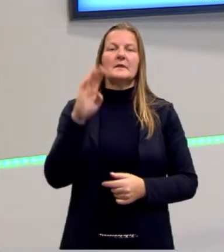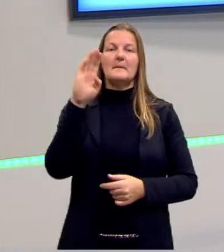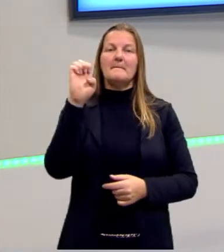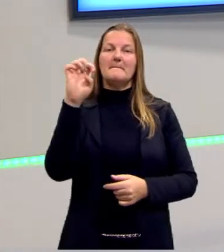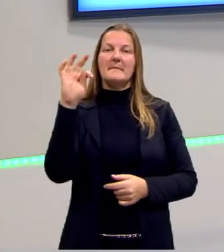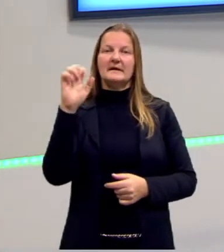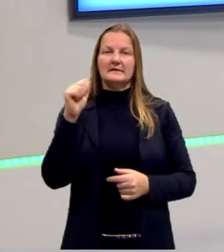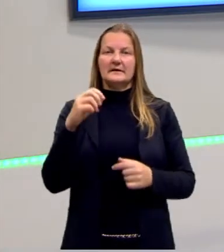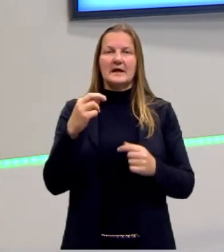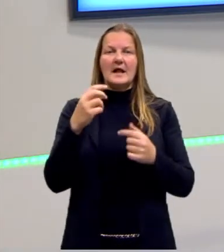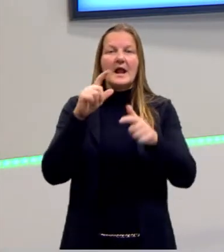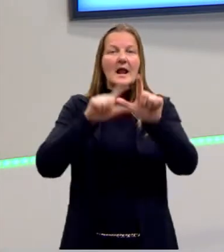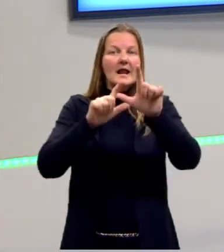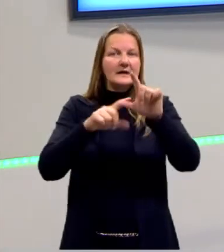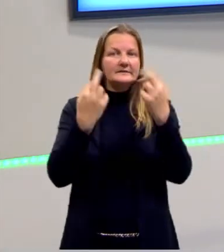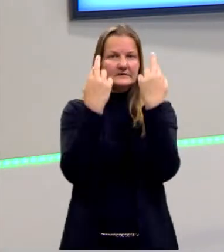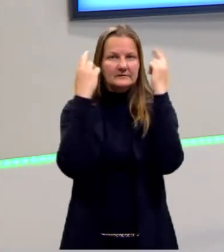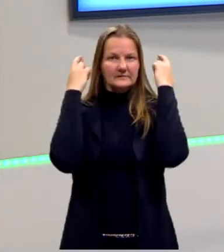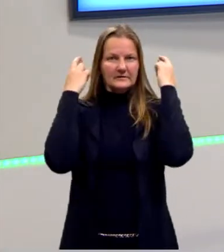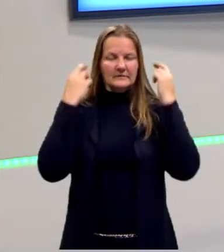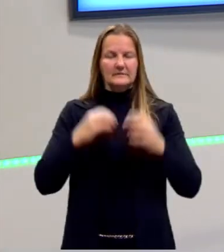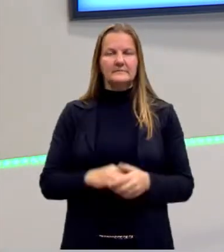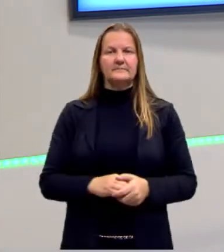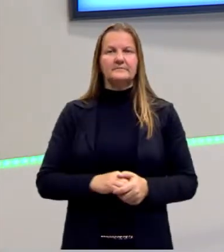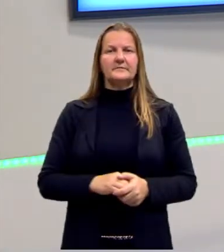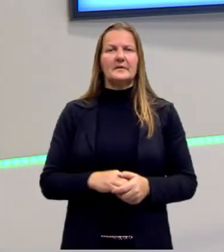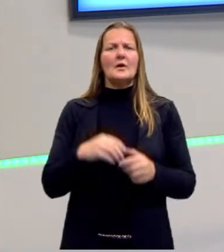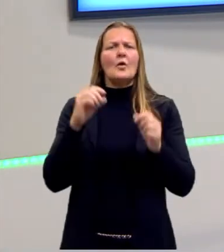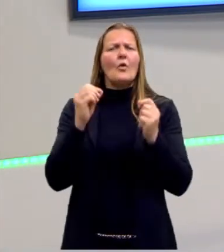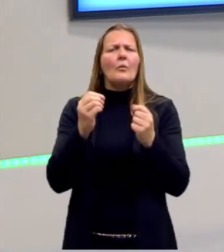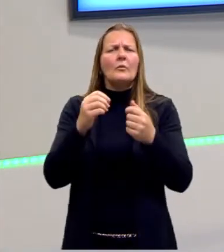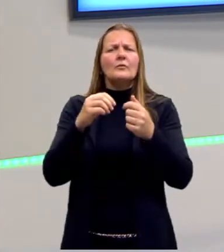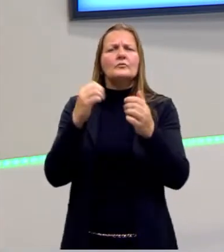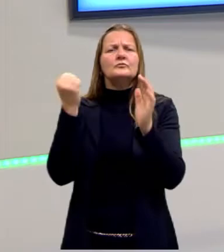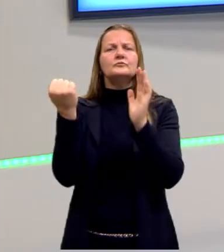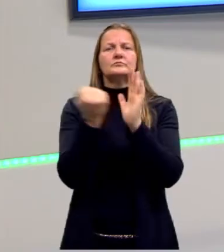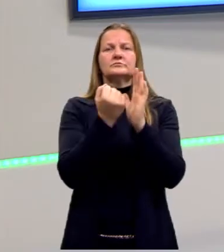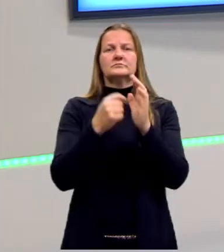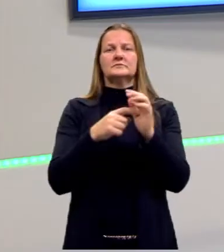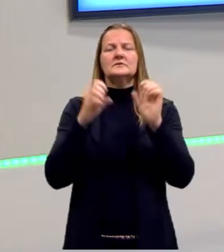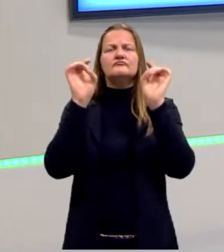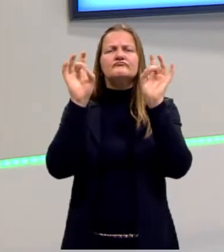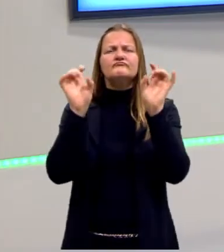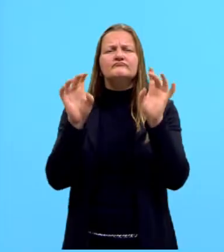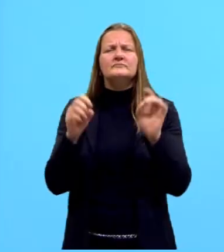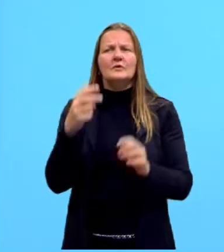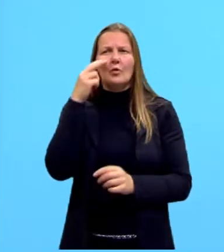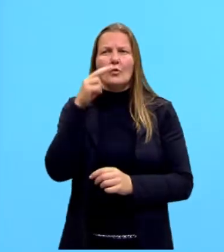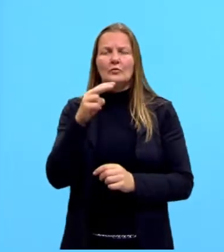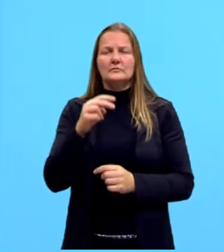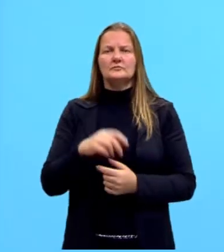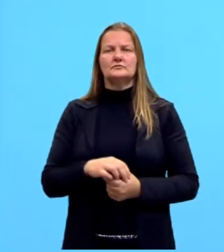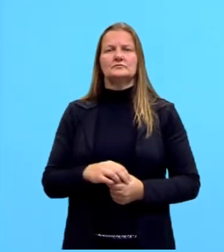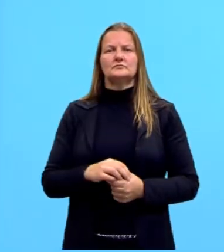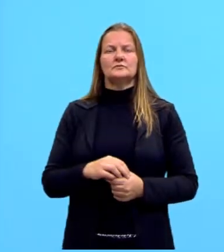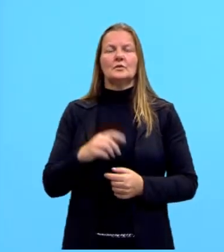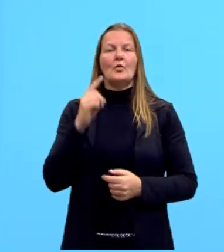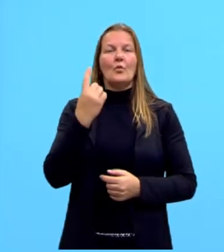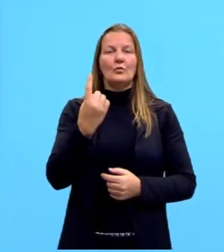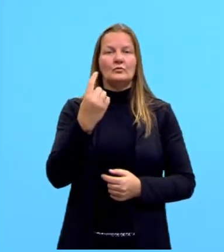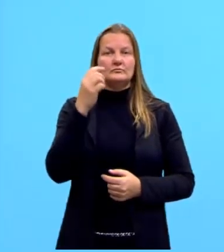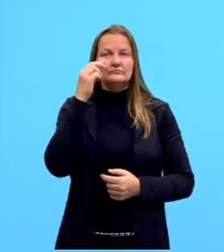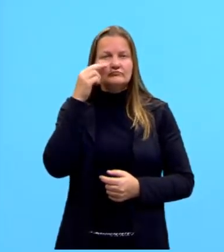Agora, para marcar ali os catetos, nós vamos olhar especificamente para um dos ângulos agudos, tá?